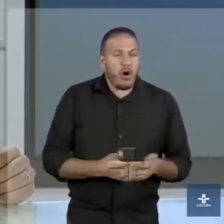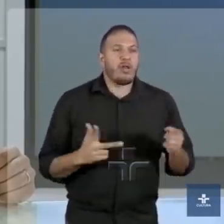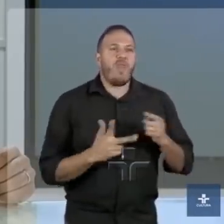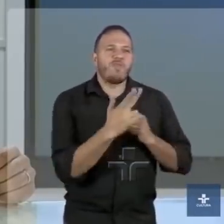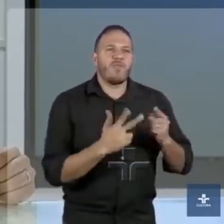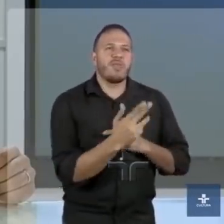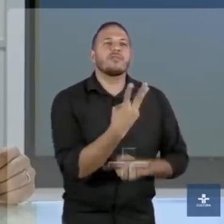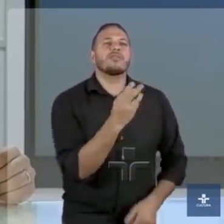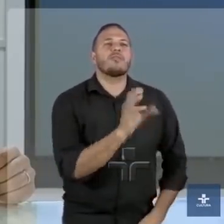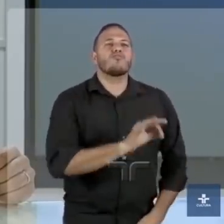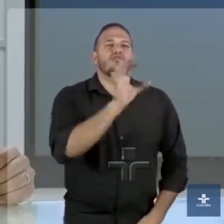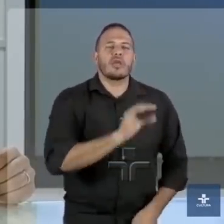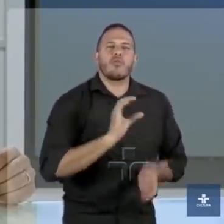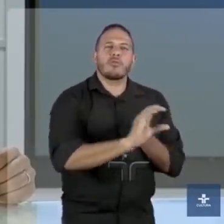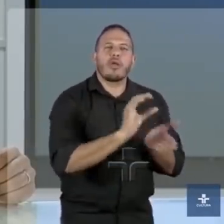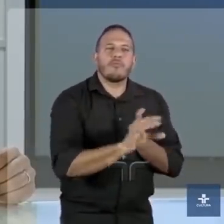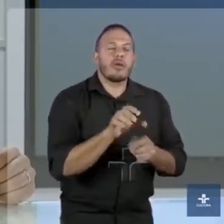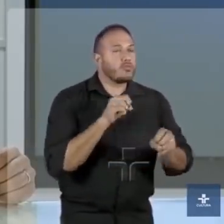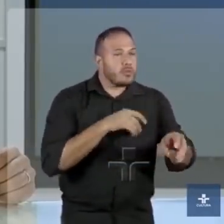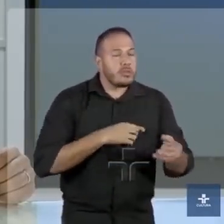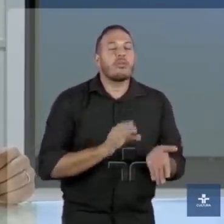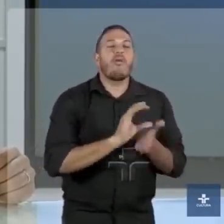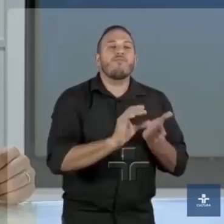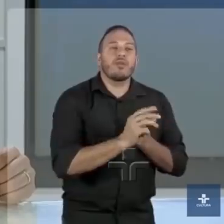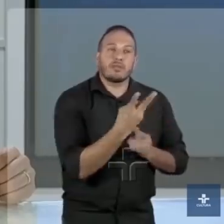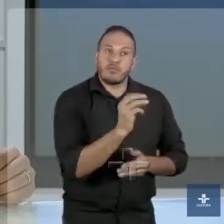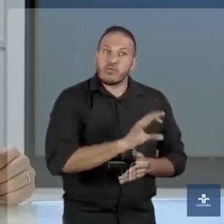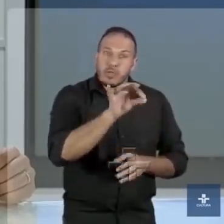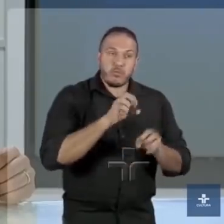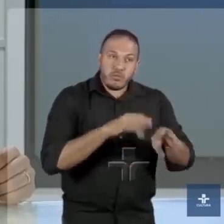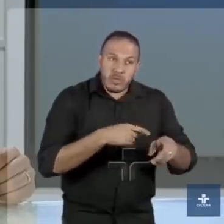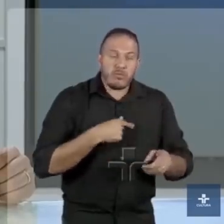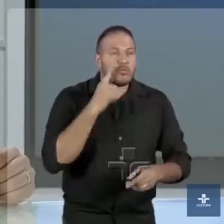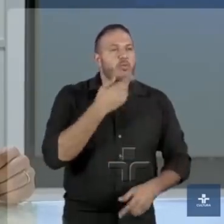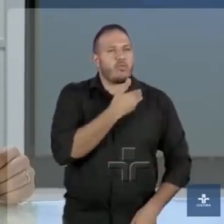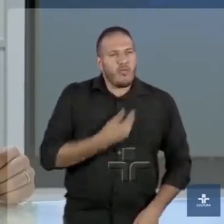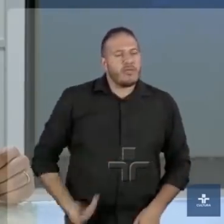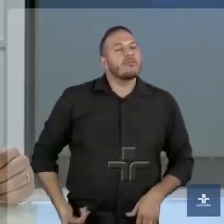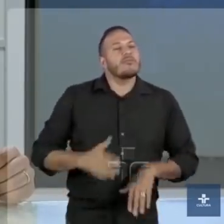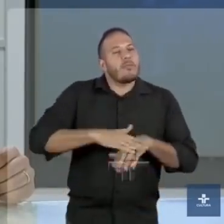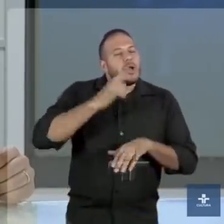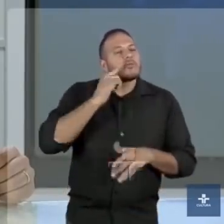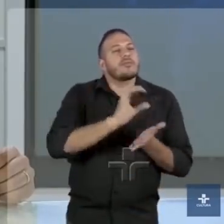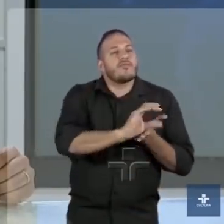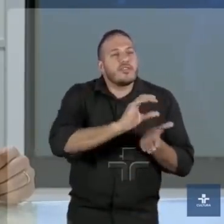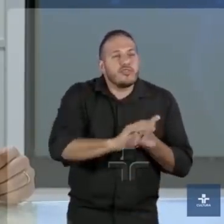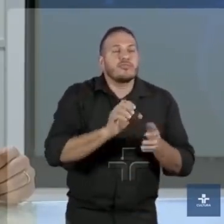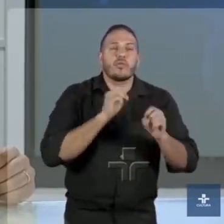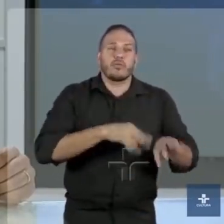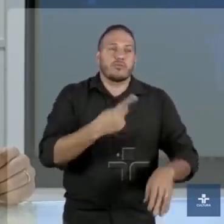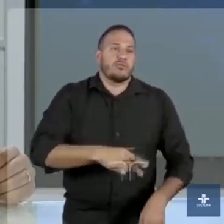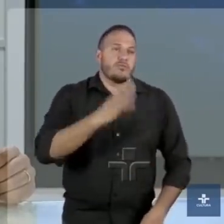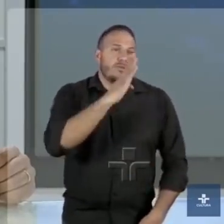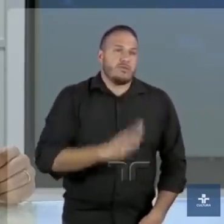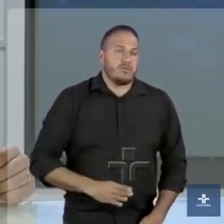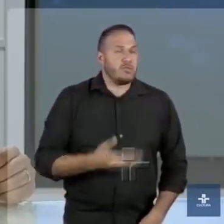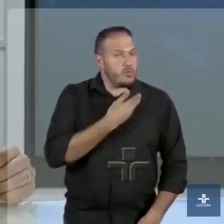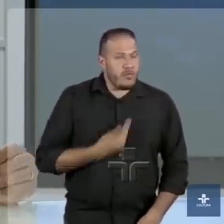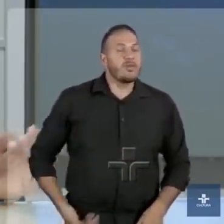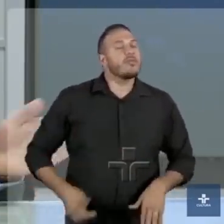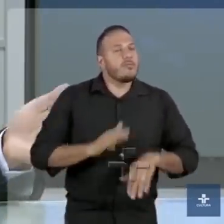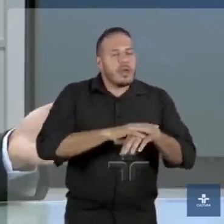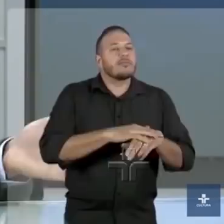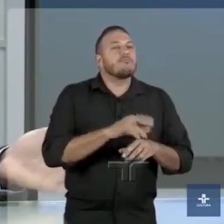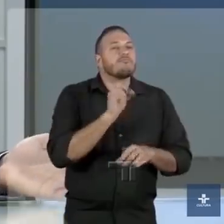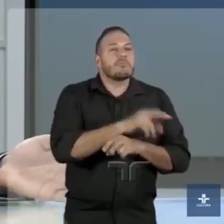% do orçamento da educação, 30% do orçamento da educação, foi o governo que mais investiu na educação brasileira. O governo que mais gerou emprego.